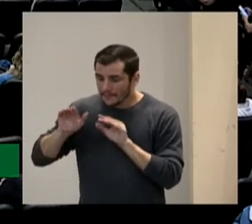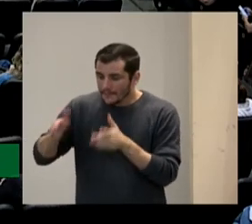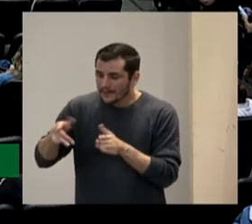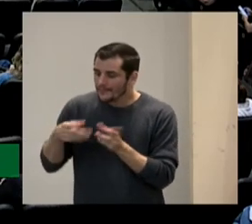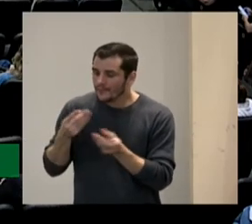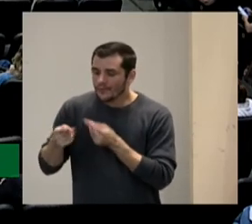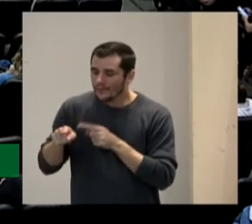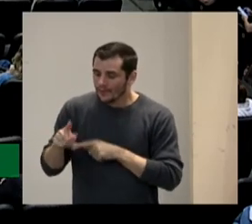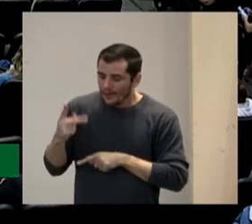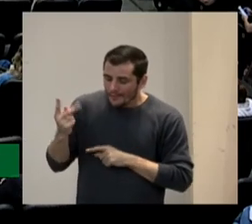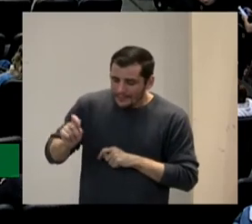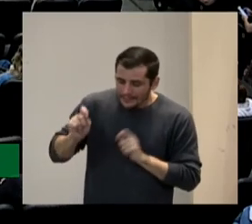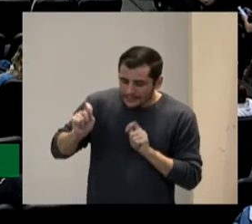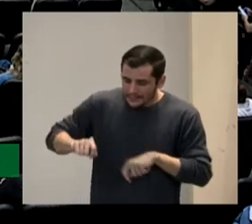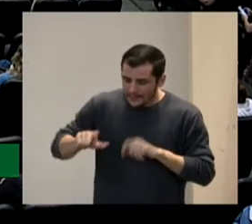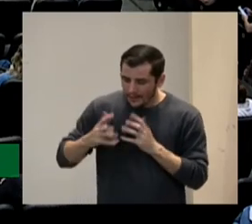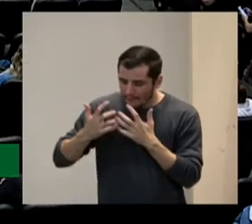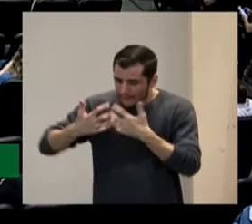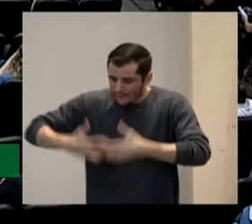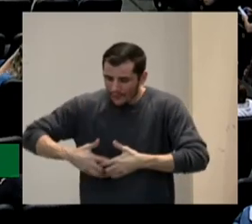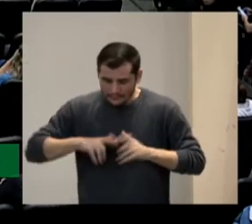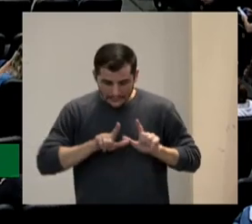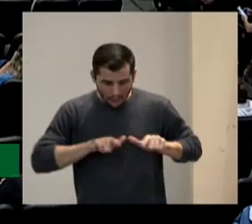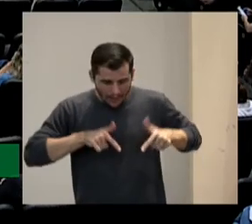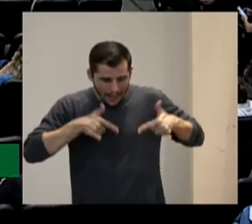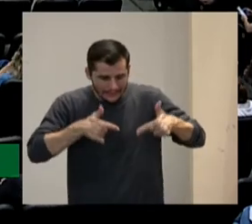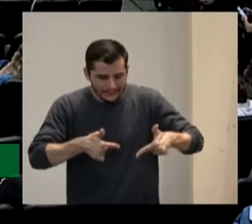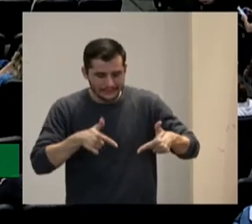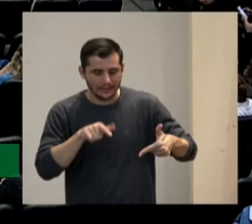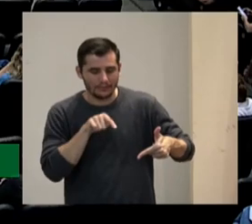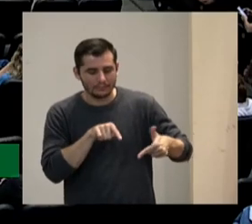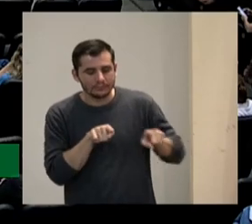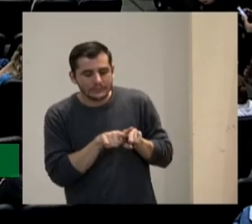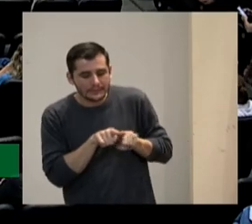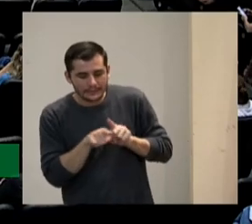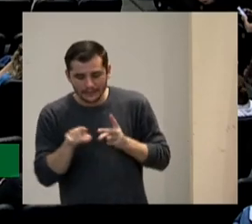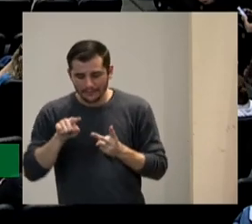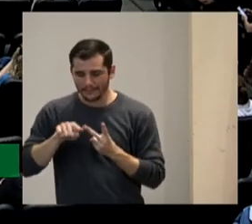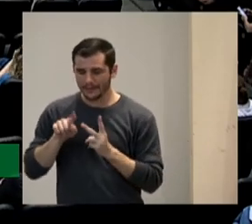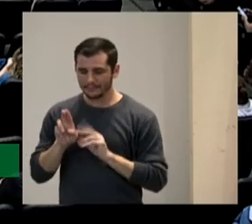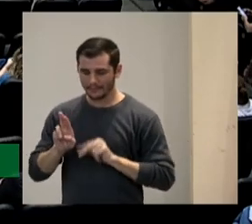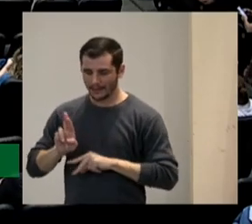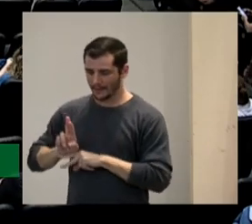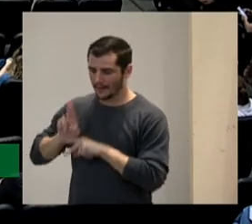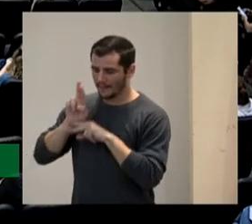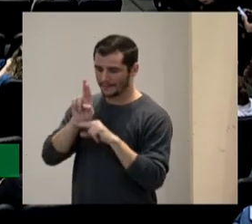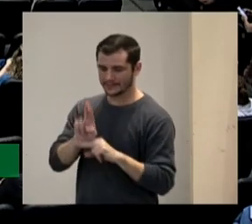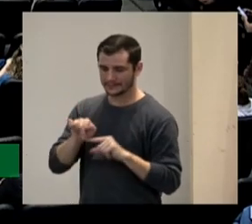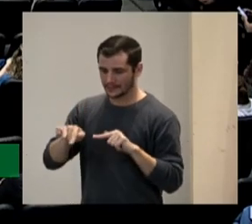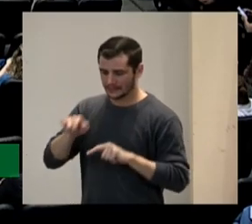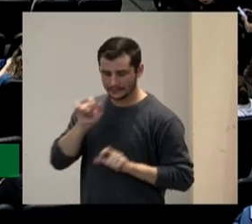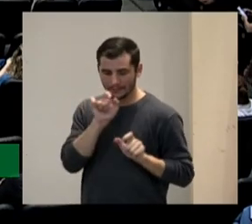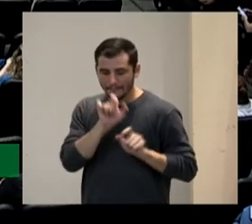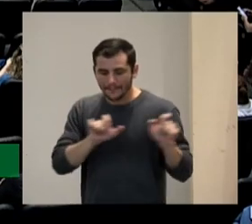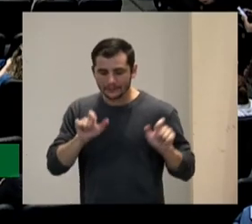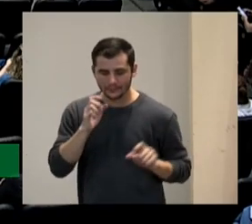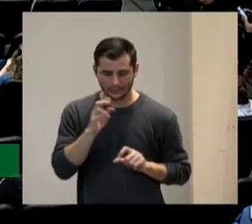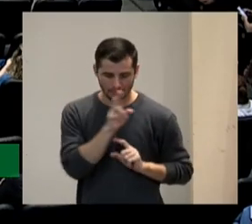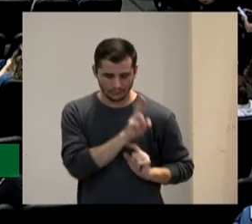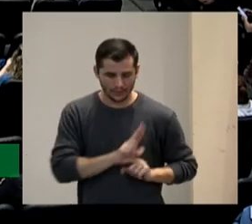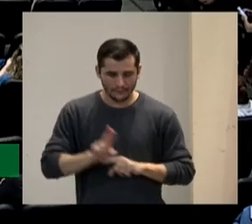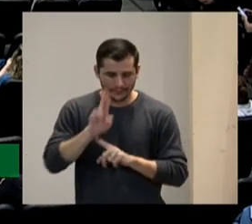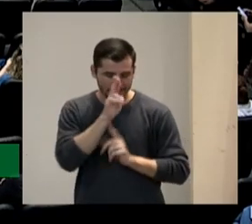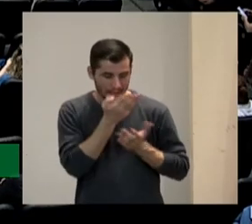funcionamento a ação e a representação por parte dos estudantes universitários que fala que